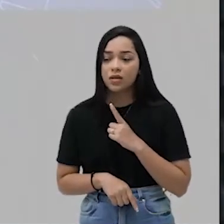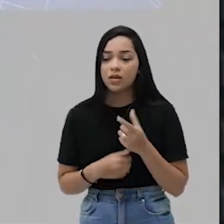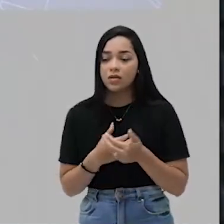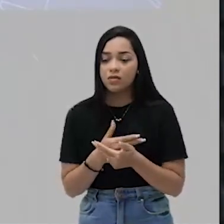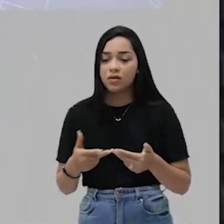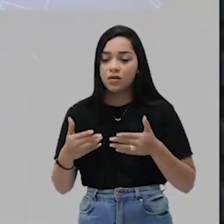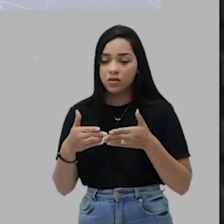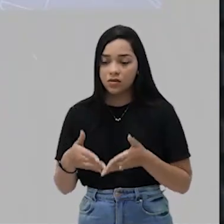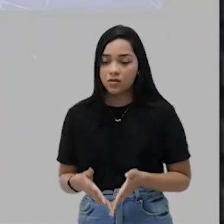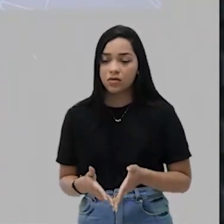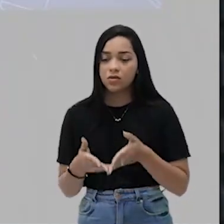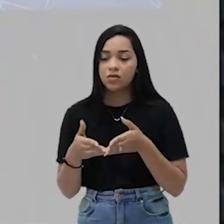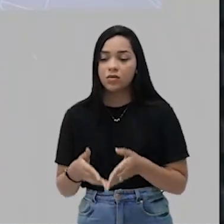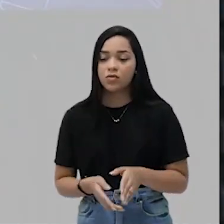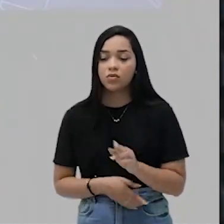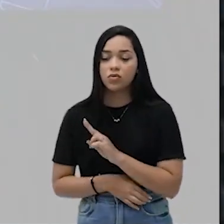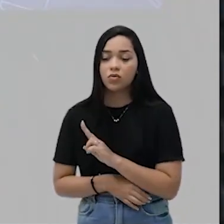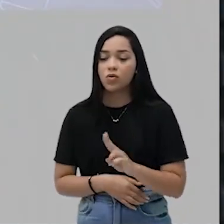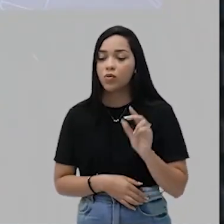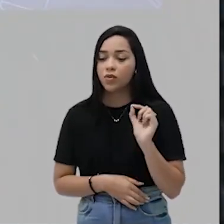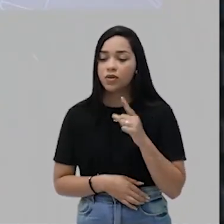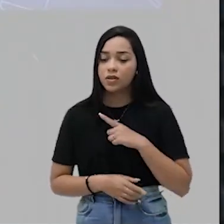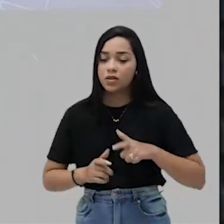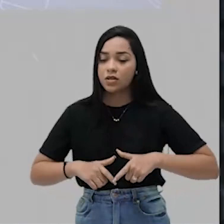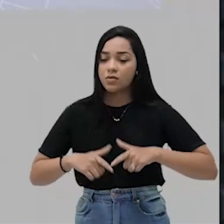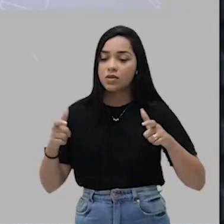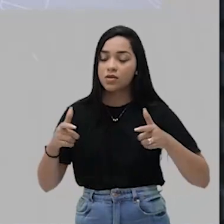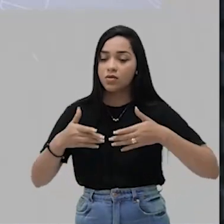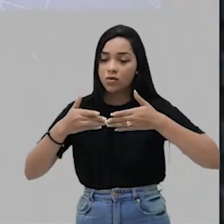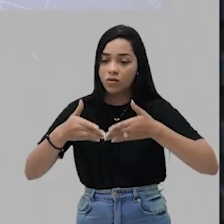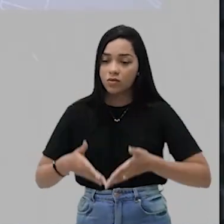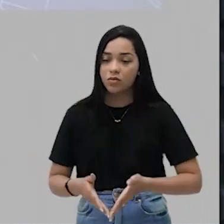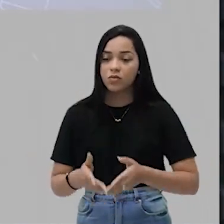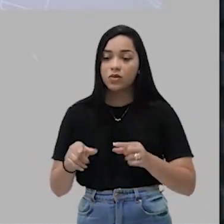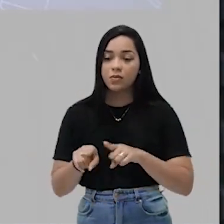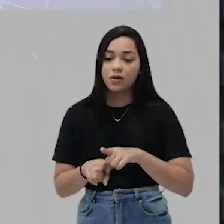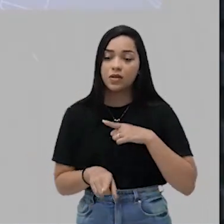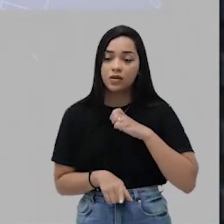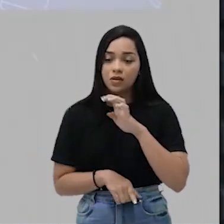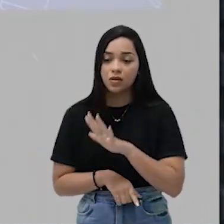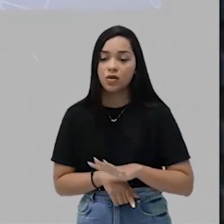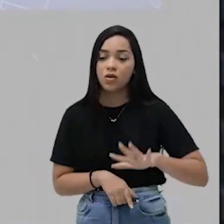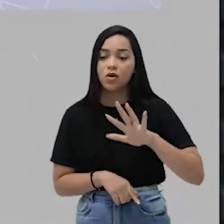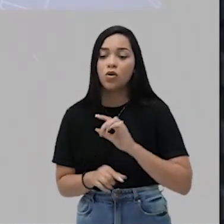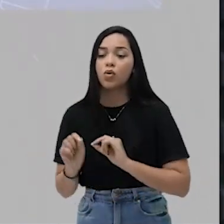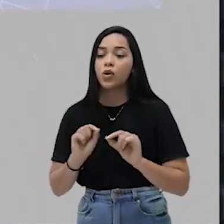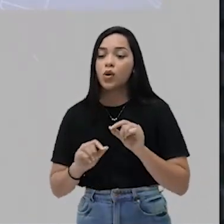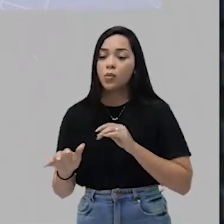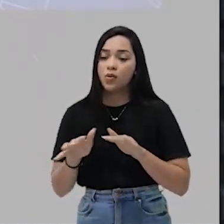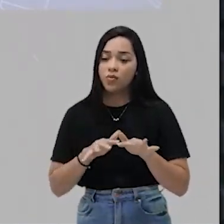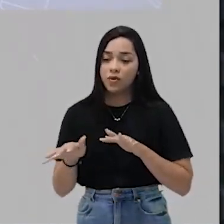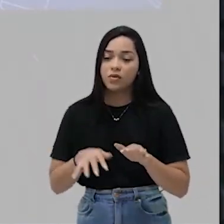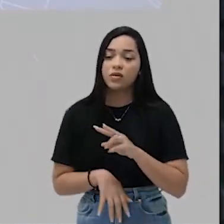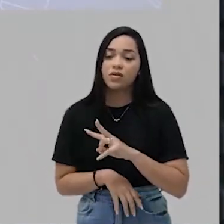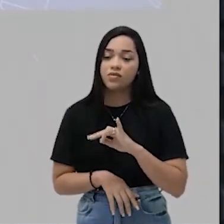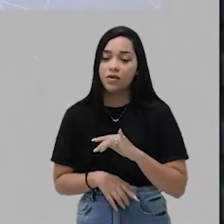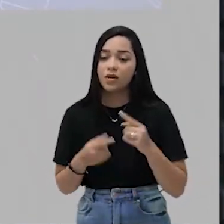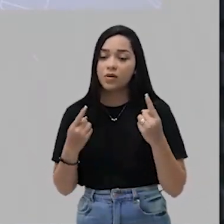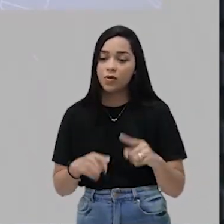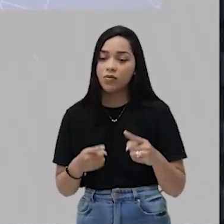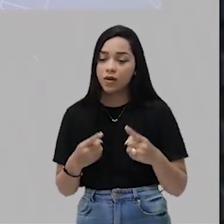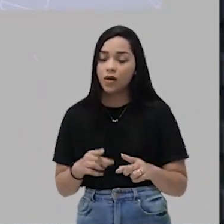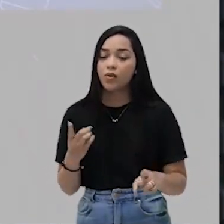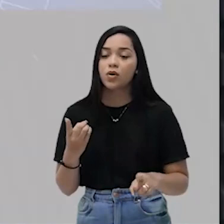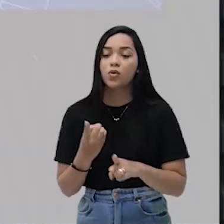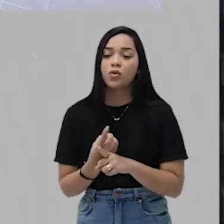navegações, ou o que nós chamamos também de expansão marítima e comercial europeia, é um movimento que vai provocar um